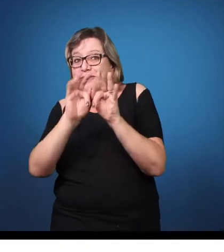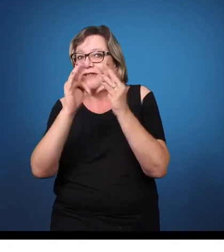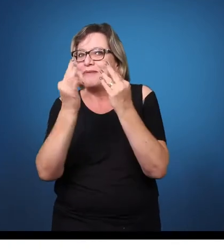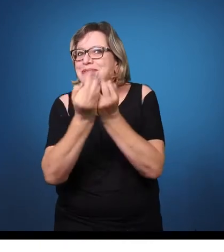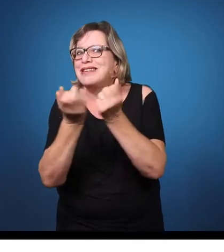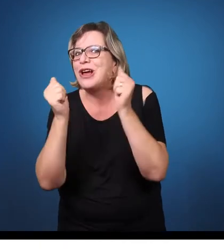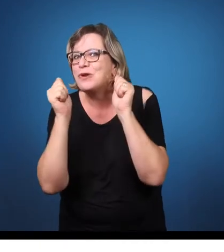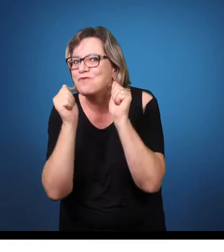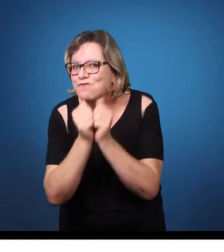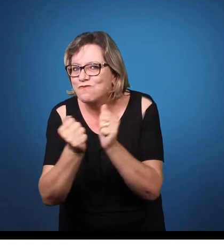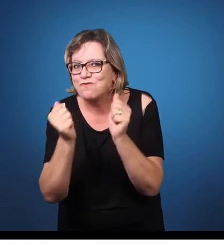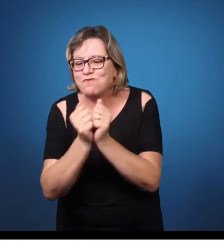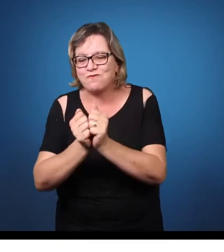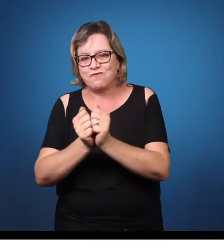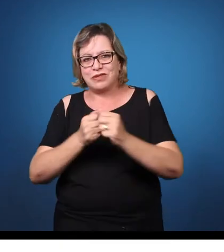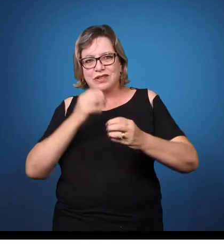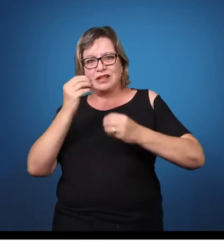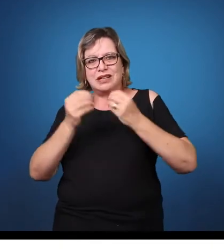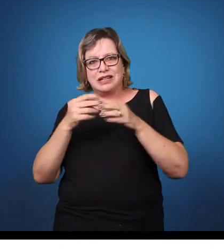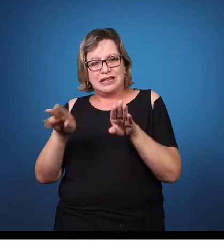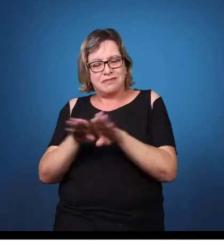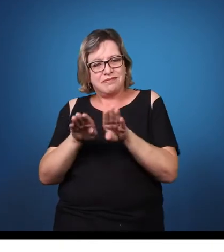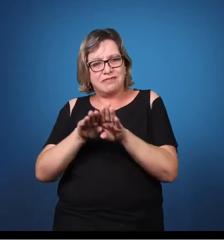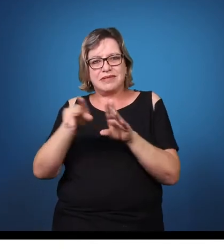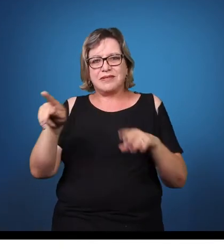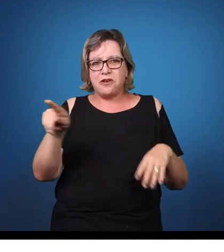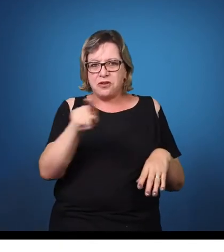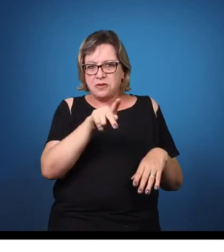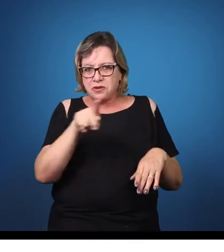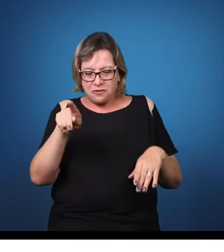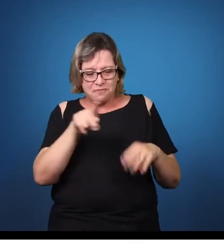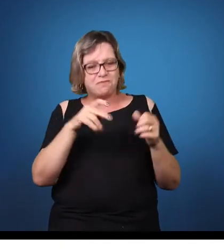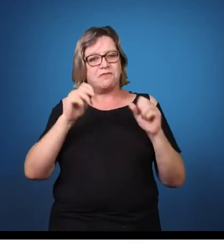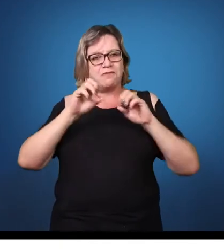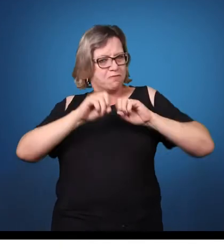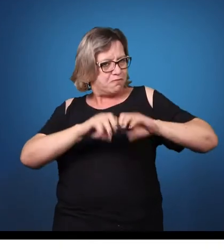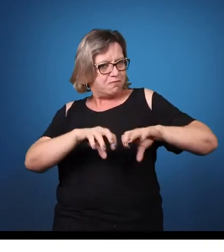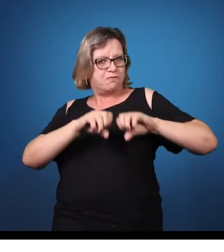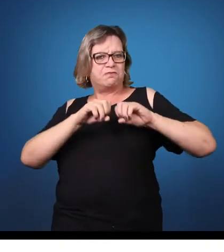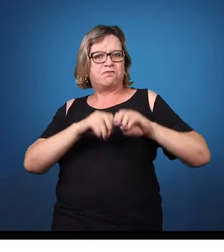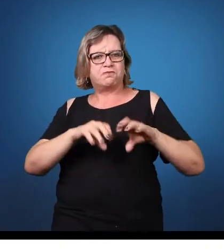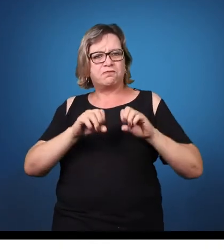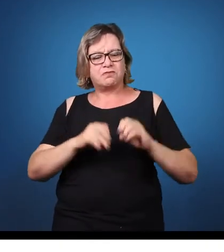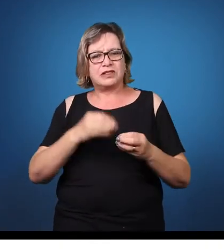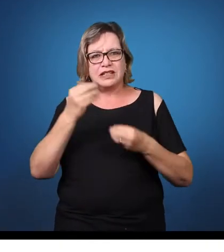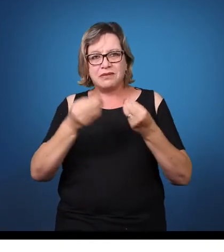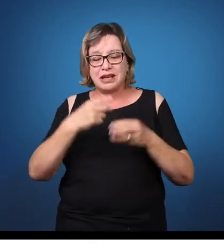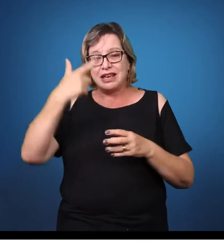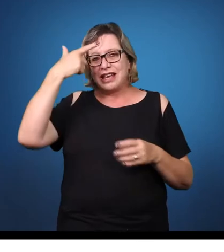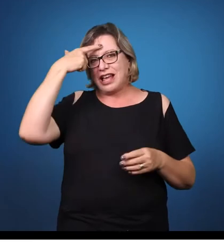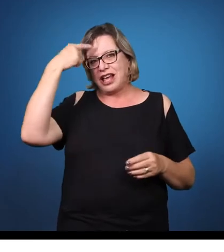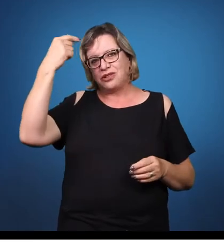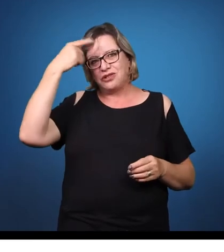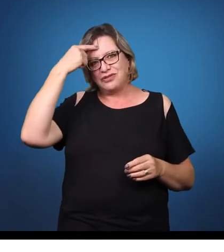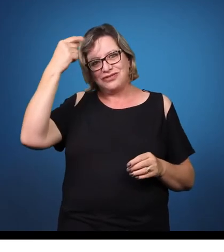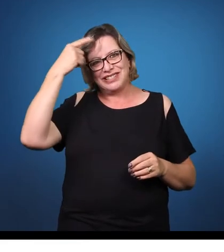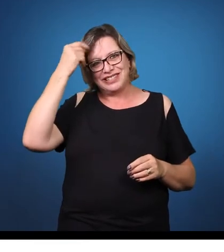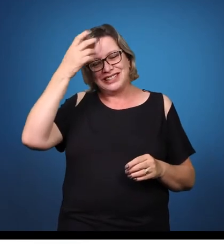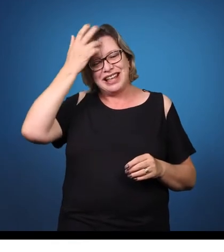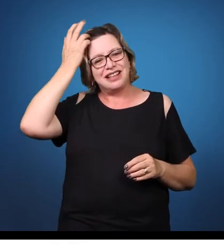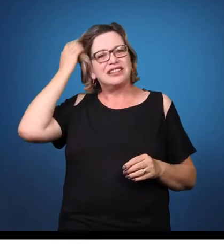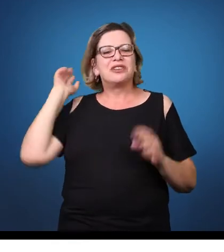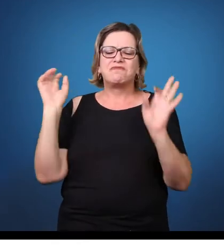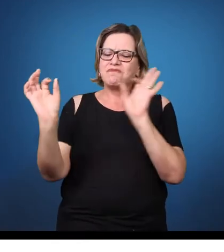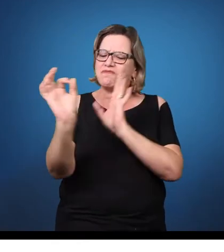é um conjunto, é uma rede envolvida em favor da necessidade que aquele